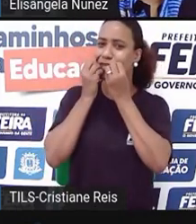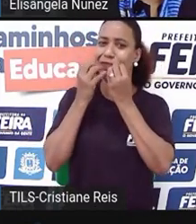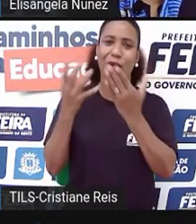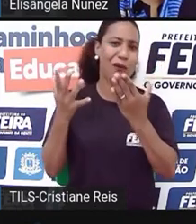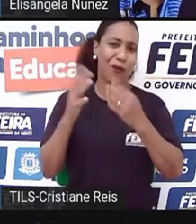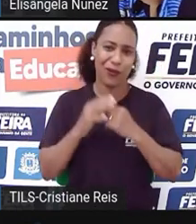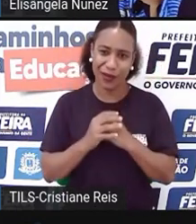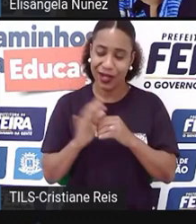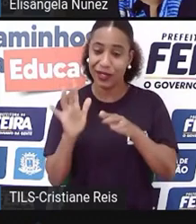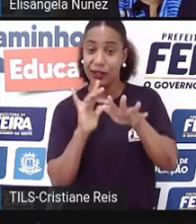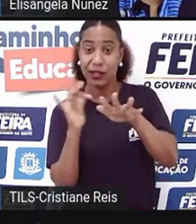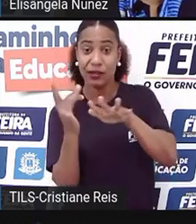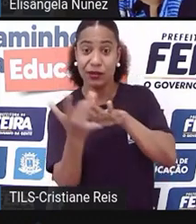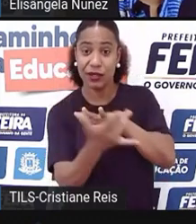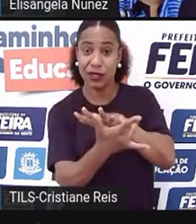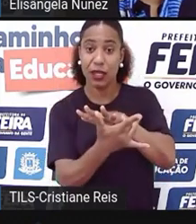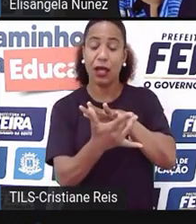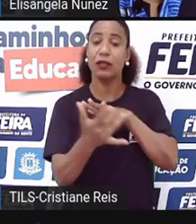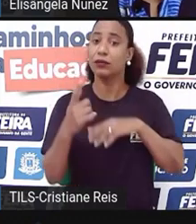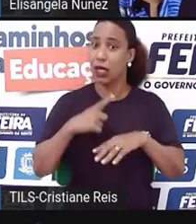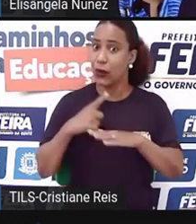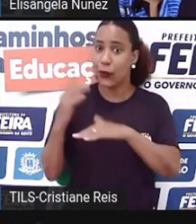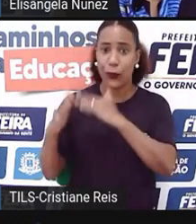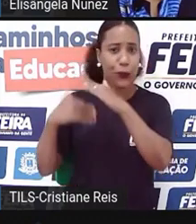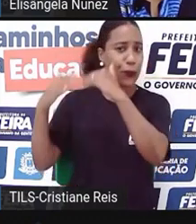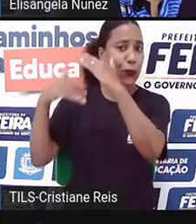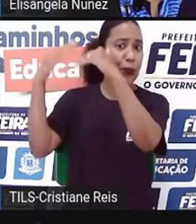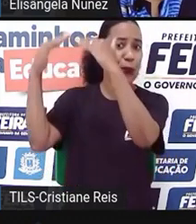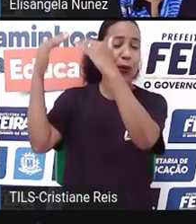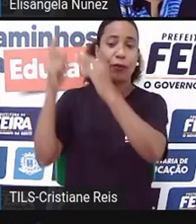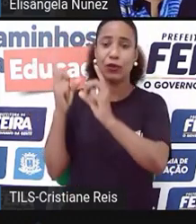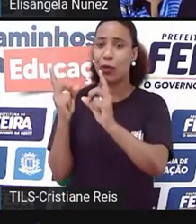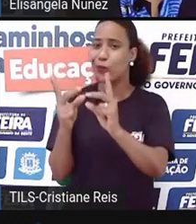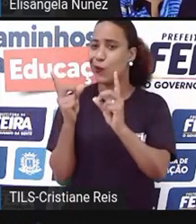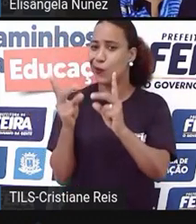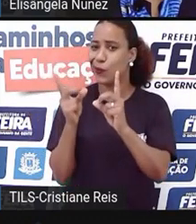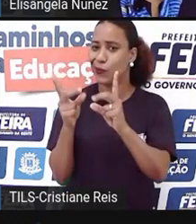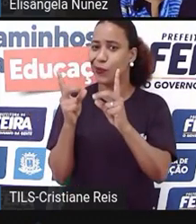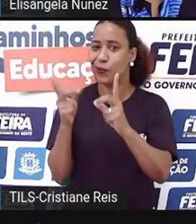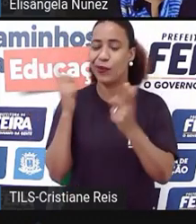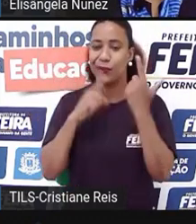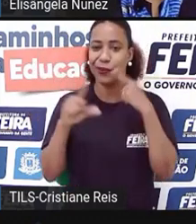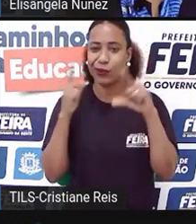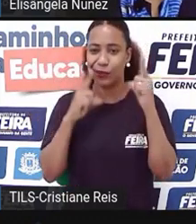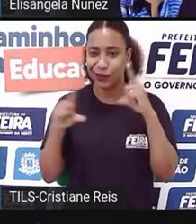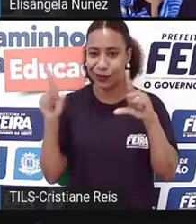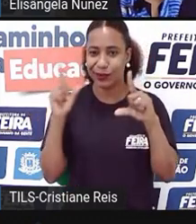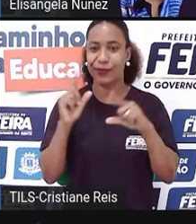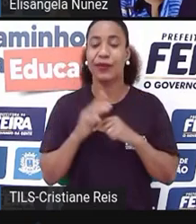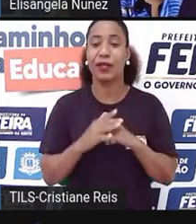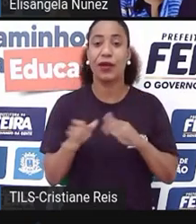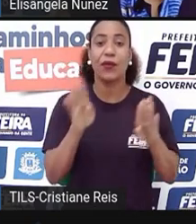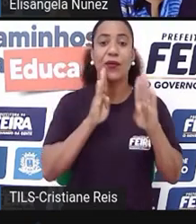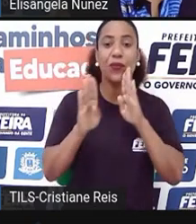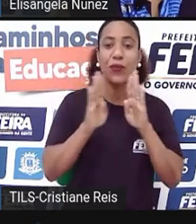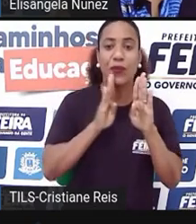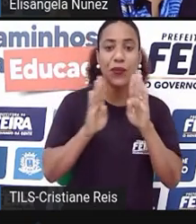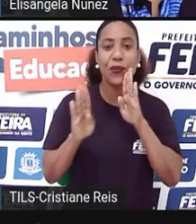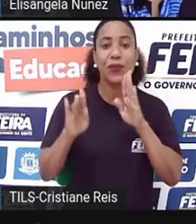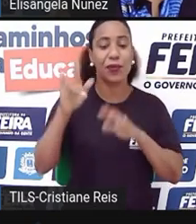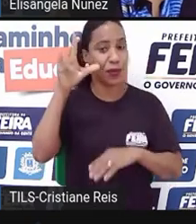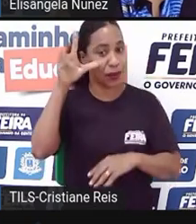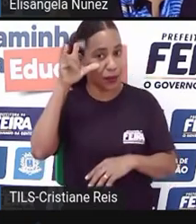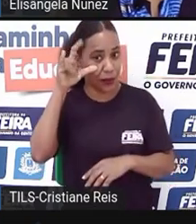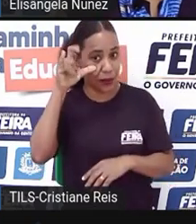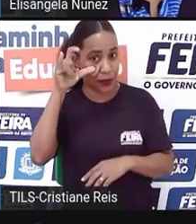redes sociais veio de maneira exponencial, tanto pelo Facebook como pelo Instagram. O